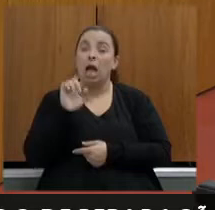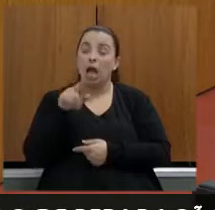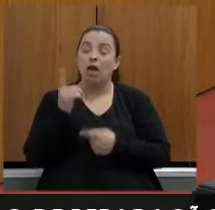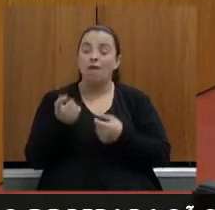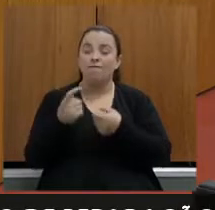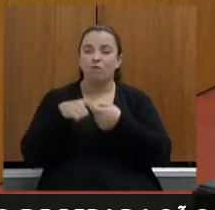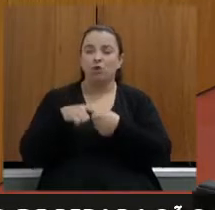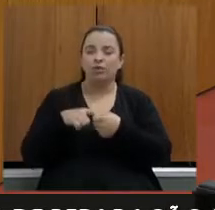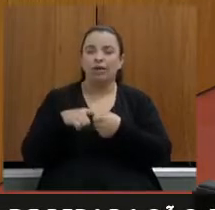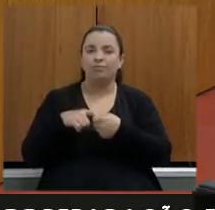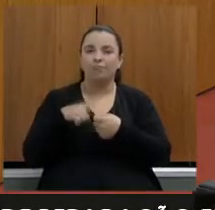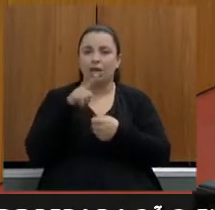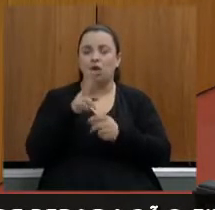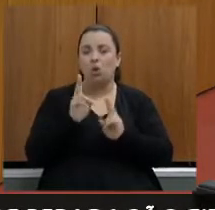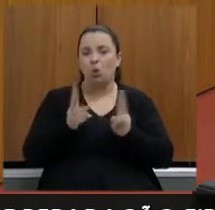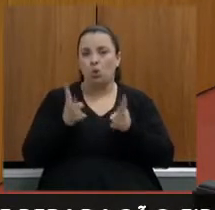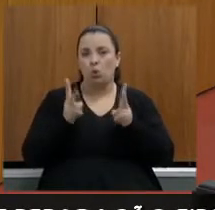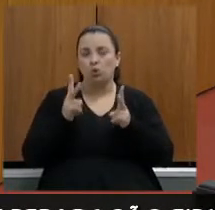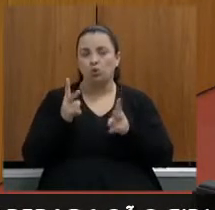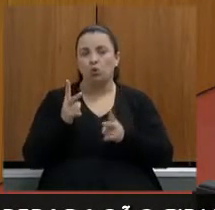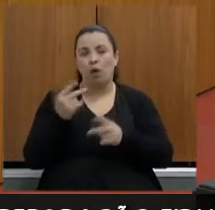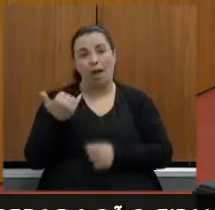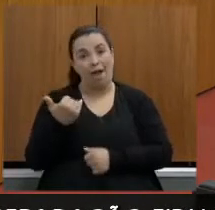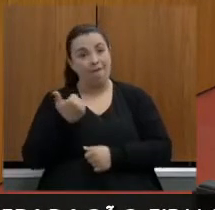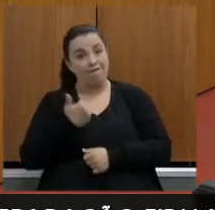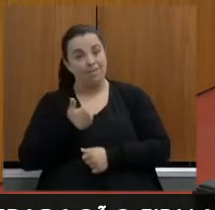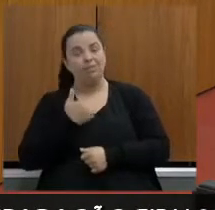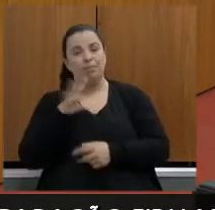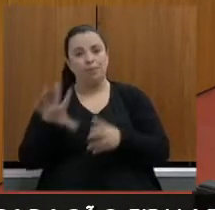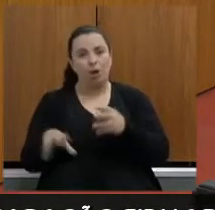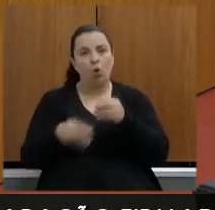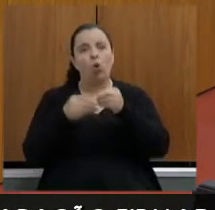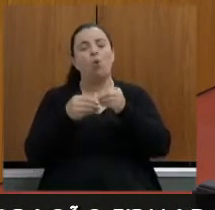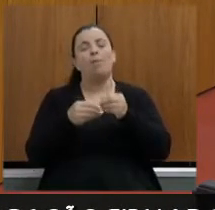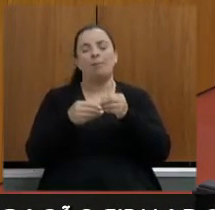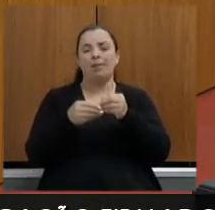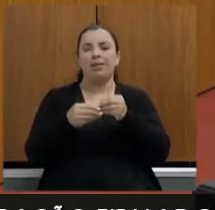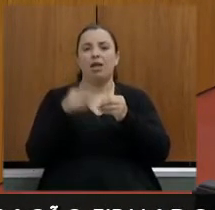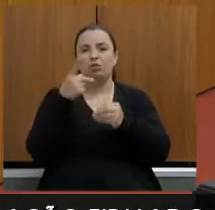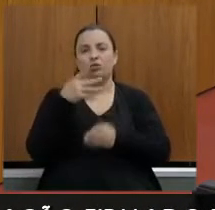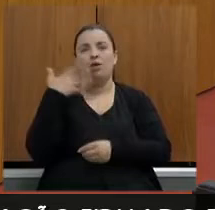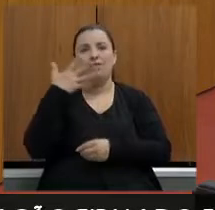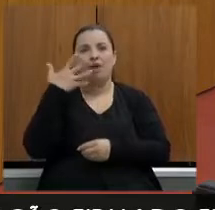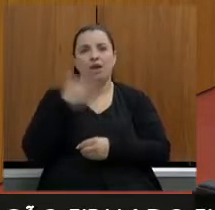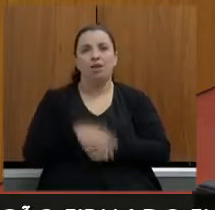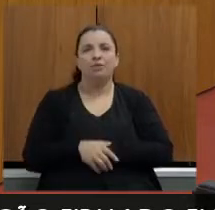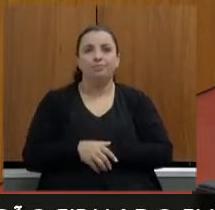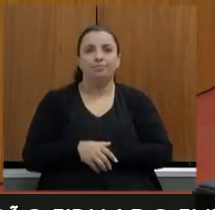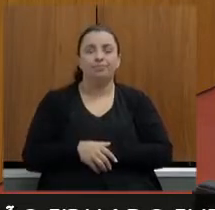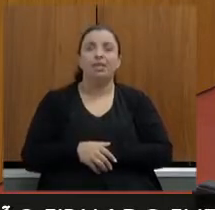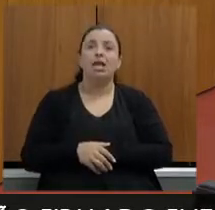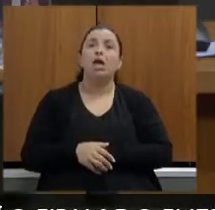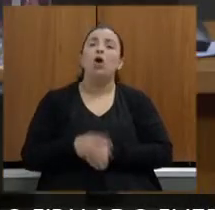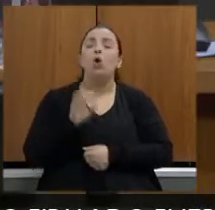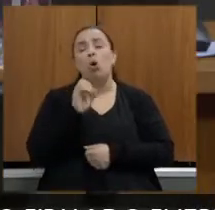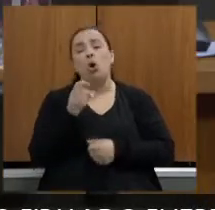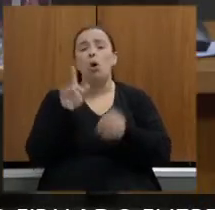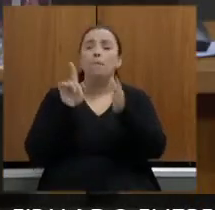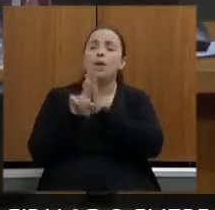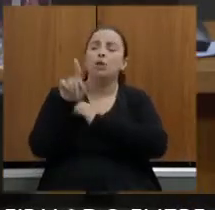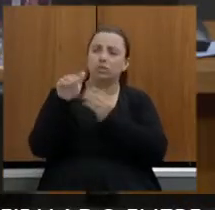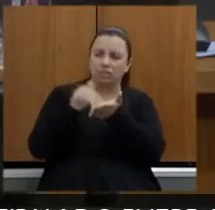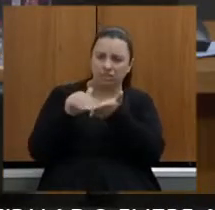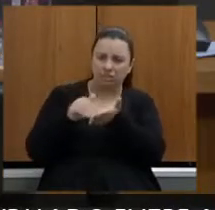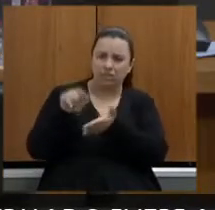ele nos avisa que complementa a sua pergunta ou eu pergunto ao iluso secretário se ele entendeu a